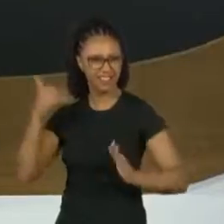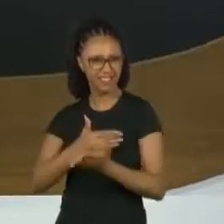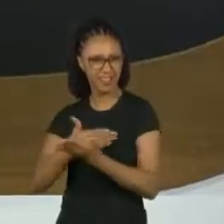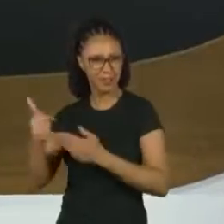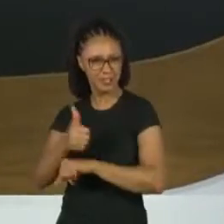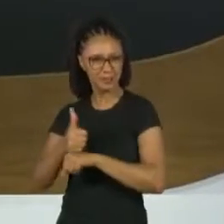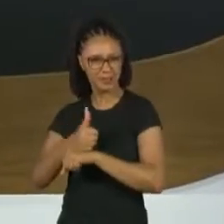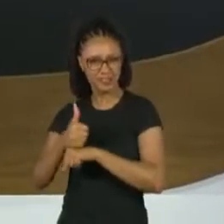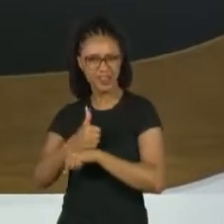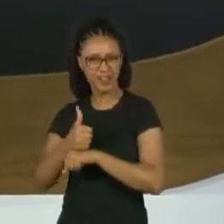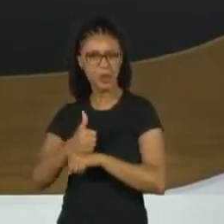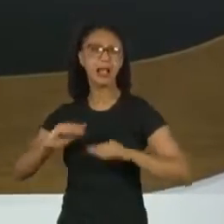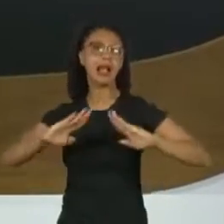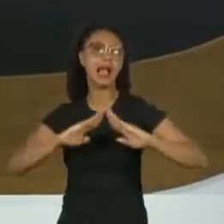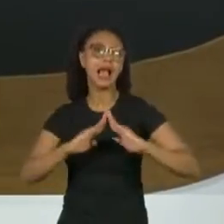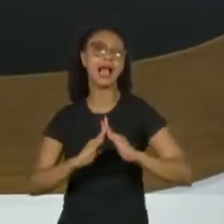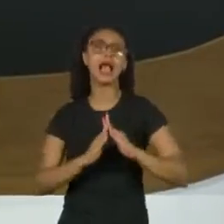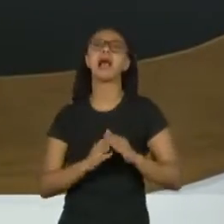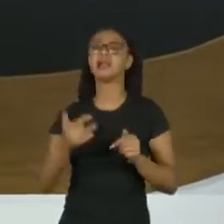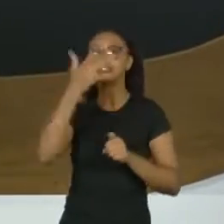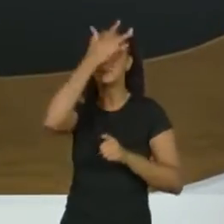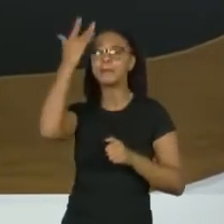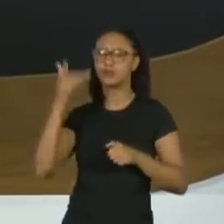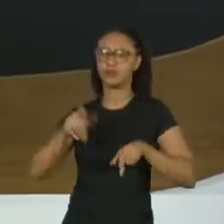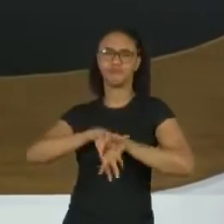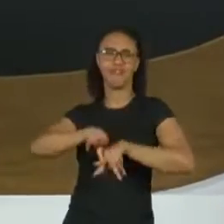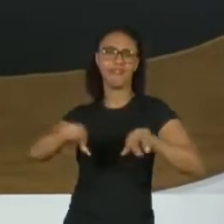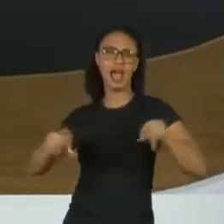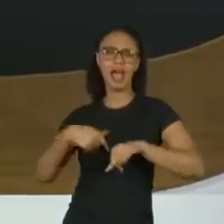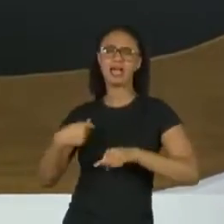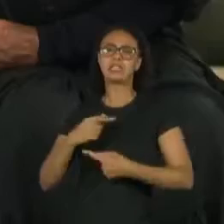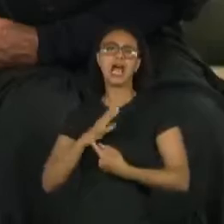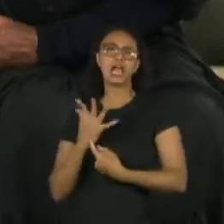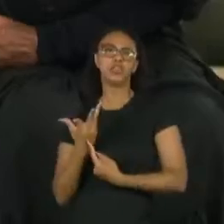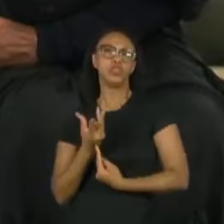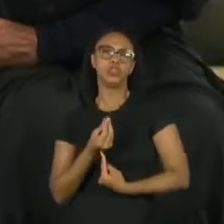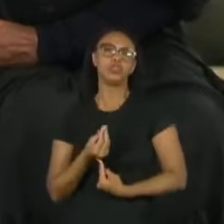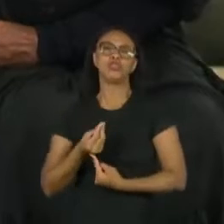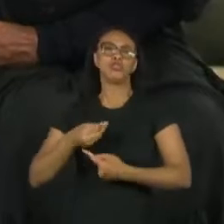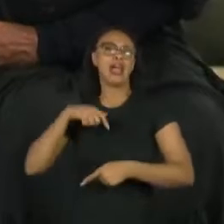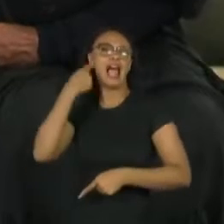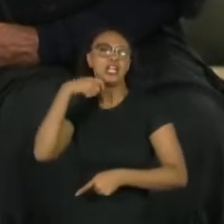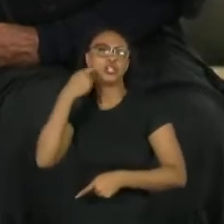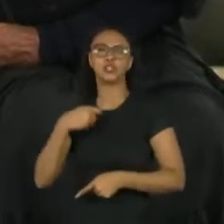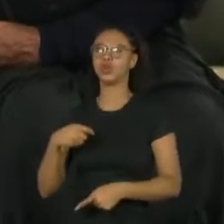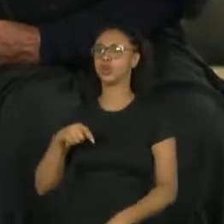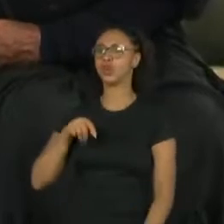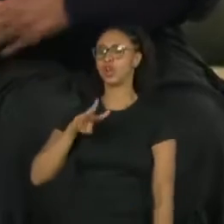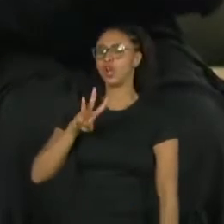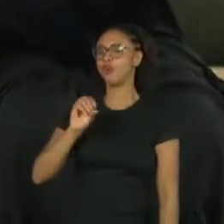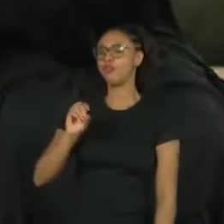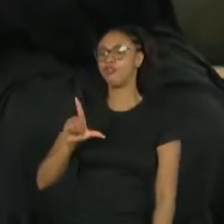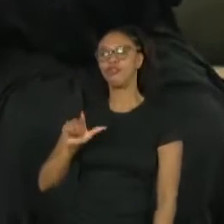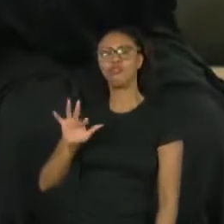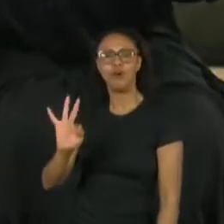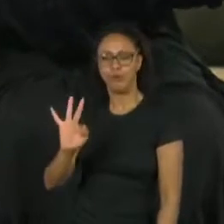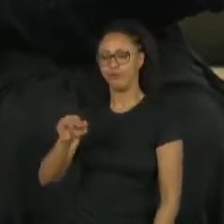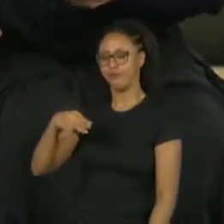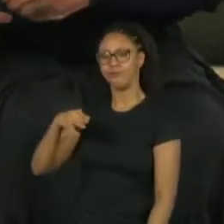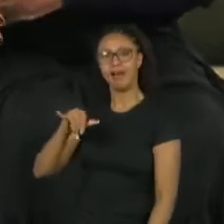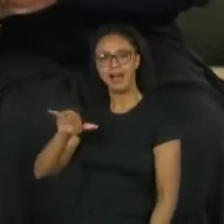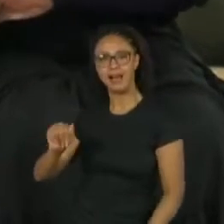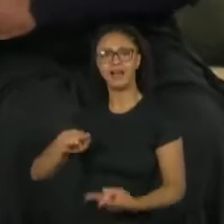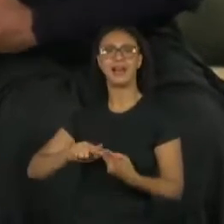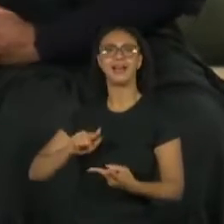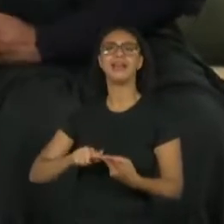república só de estrelas, né? Wolf Maia, Nanini, Até o Neymar Toguroso passou